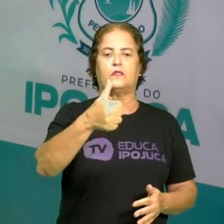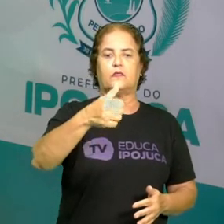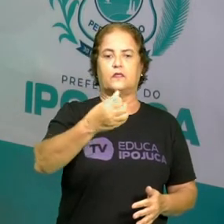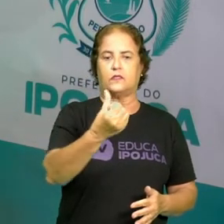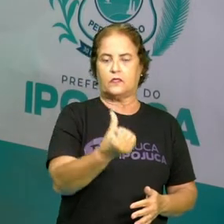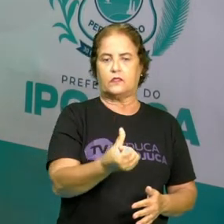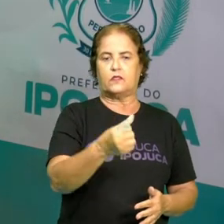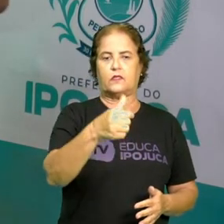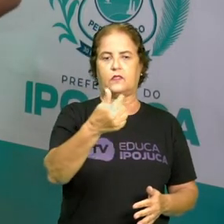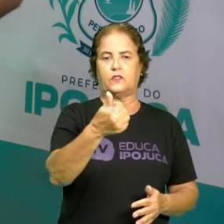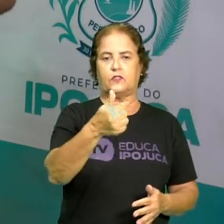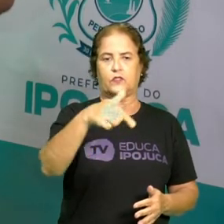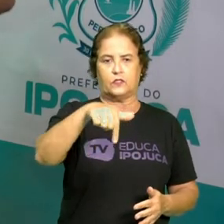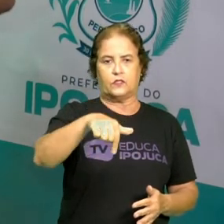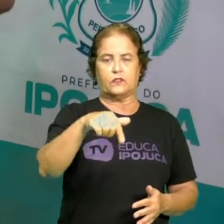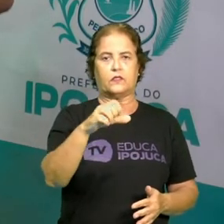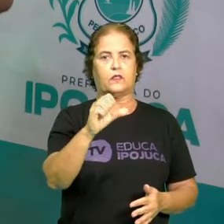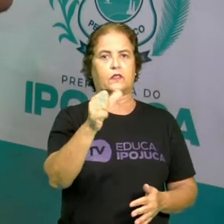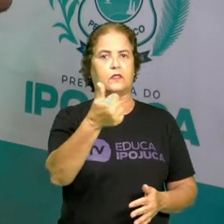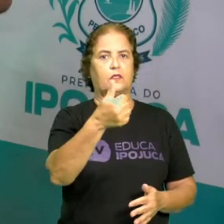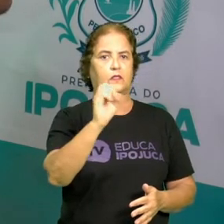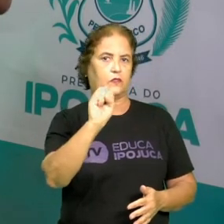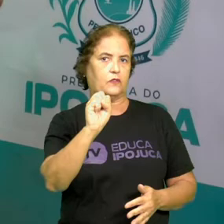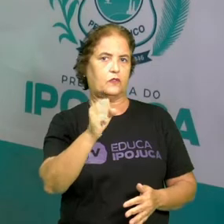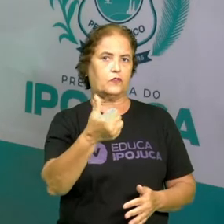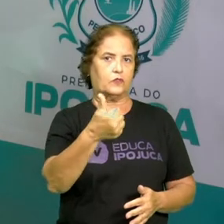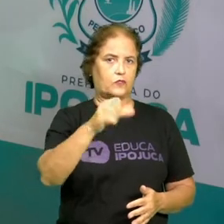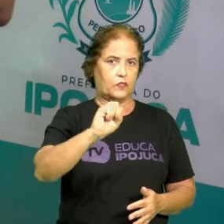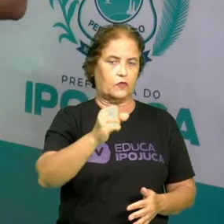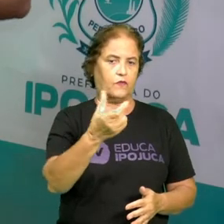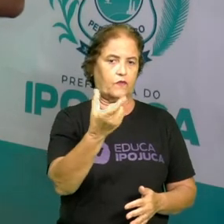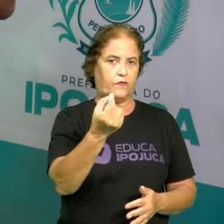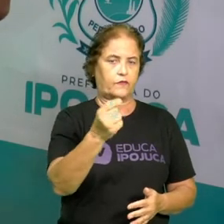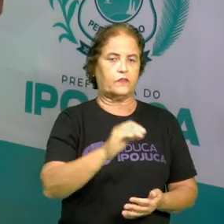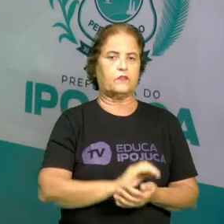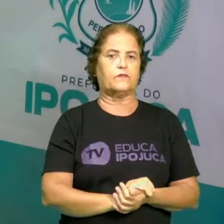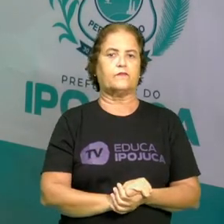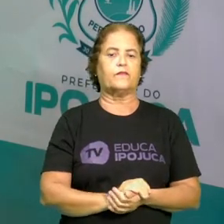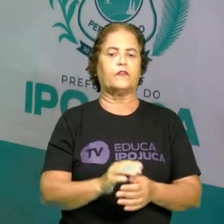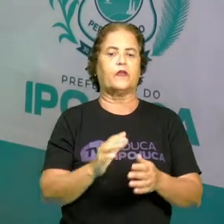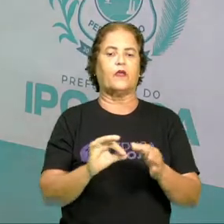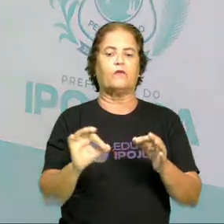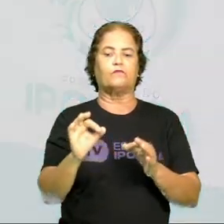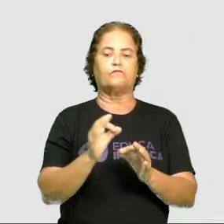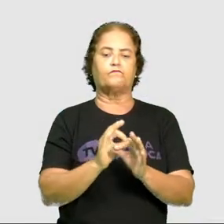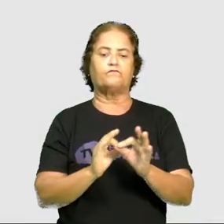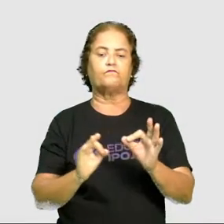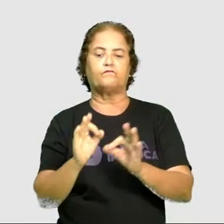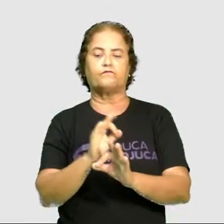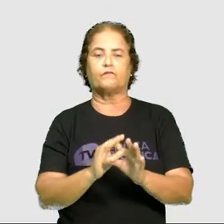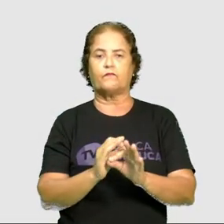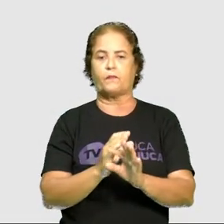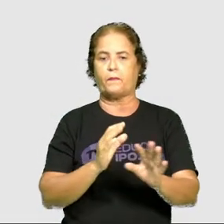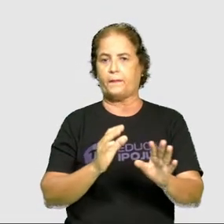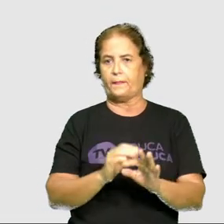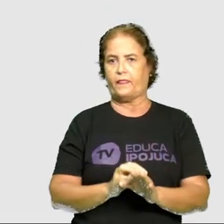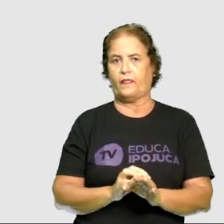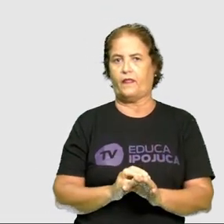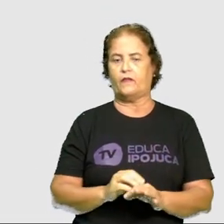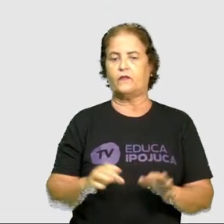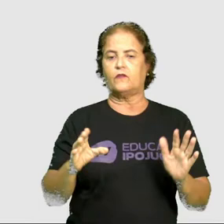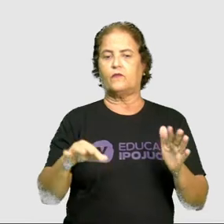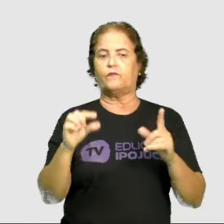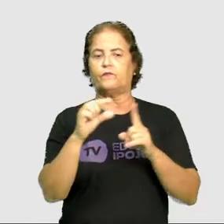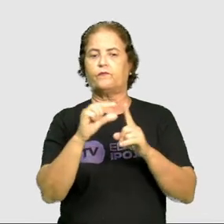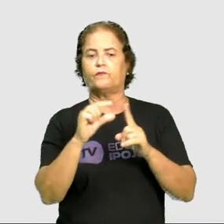20. Seria essa a sequência. Vamos revisar a nossa aula. As palavras-chave de hoje foram